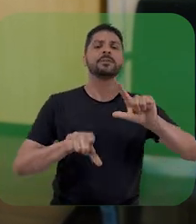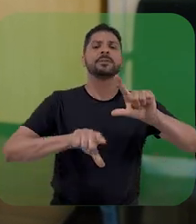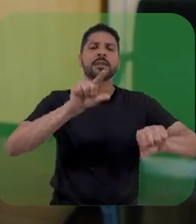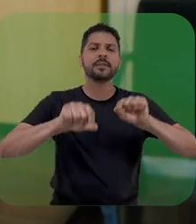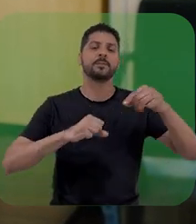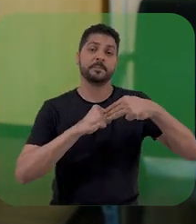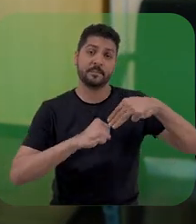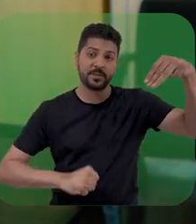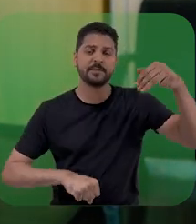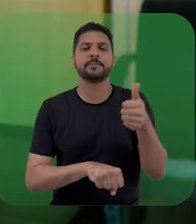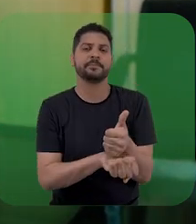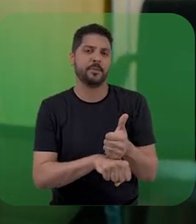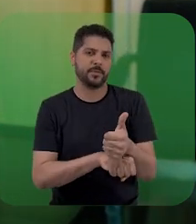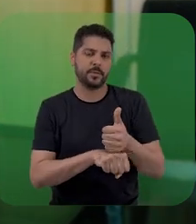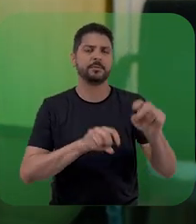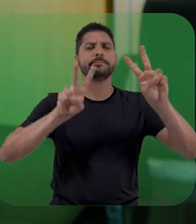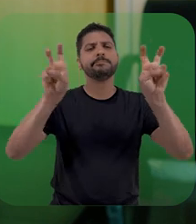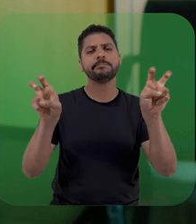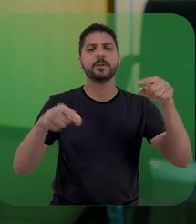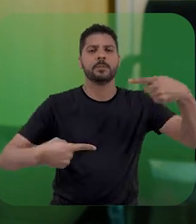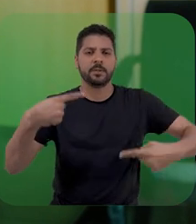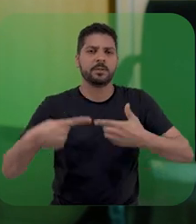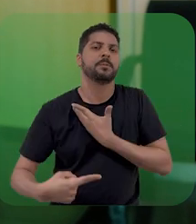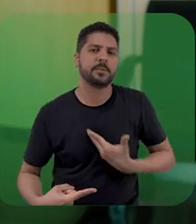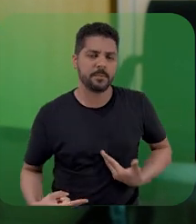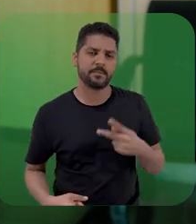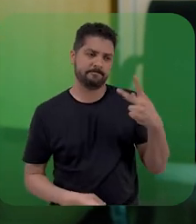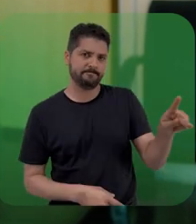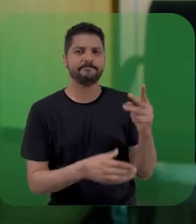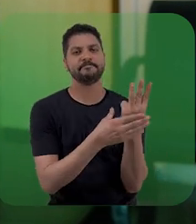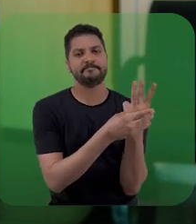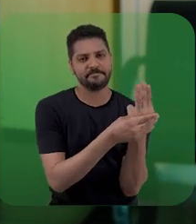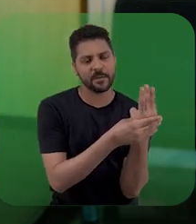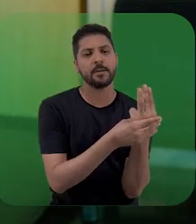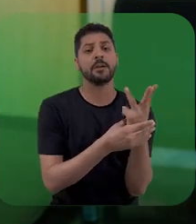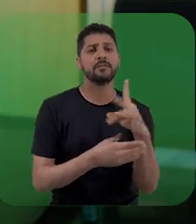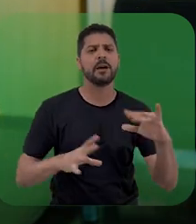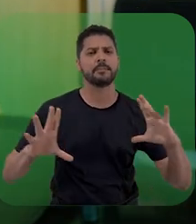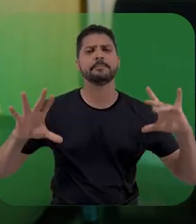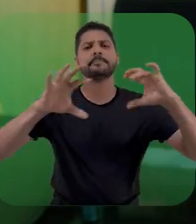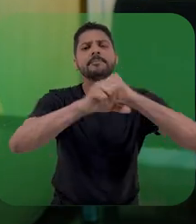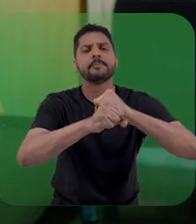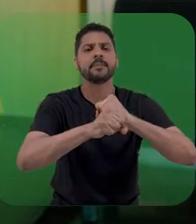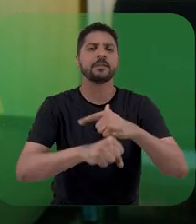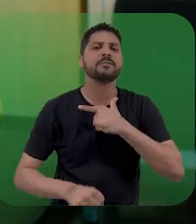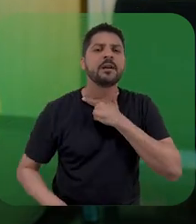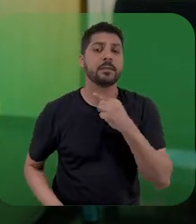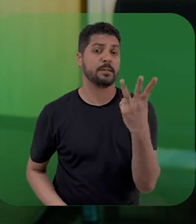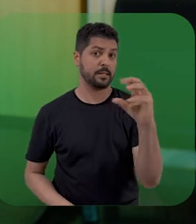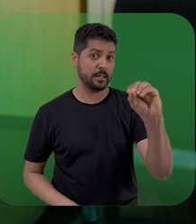seleção para o mestrado profissional em políticas públicas da Universidade Federal de Pernambuco. Serão 30 vagas